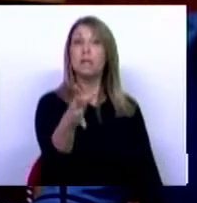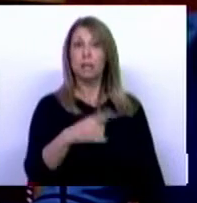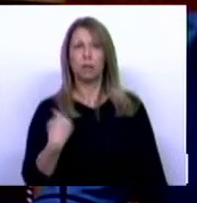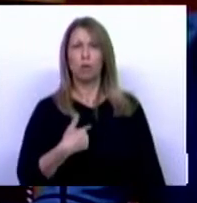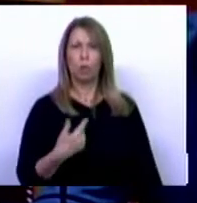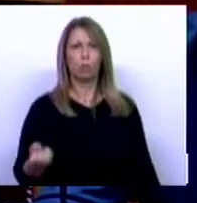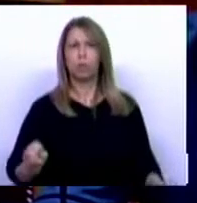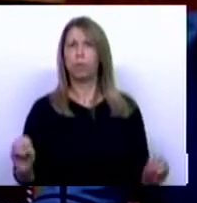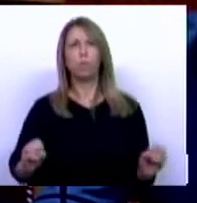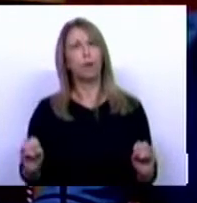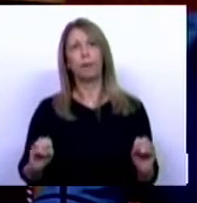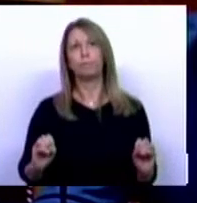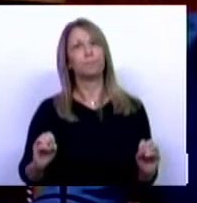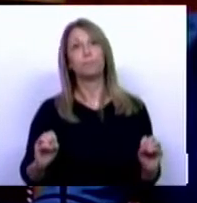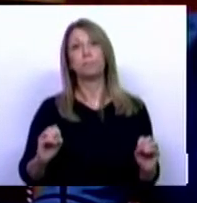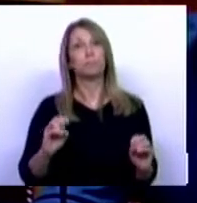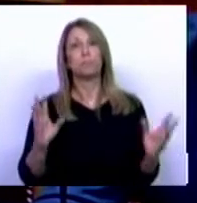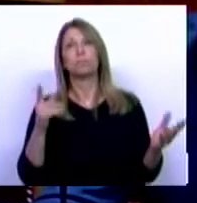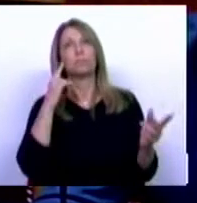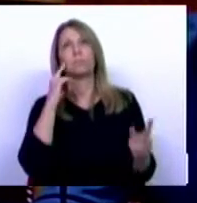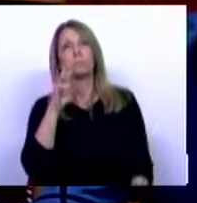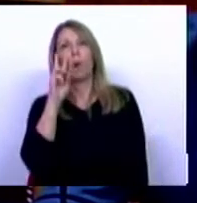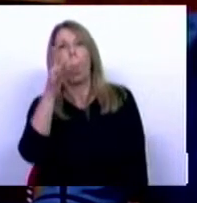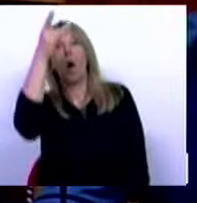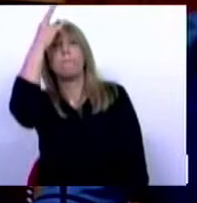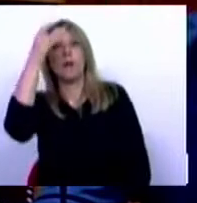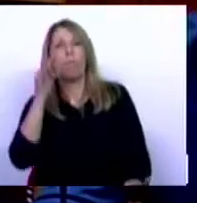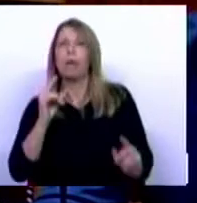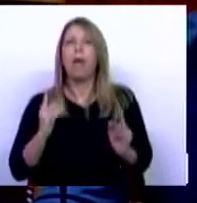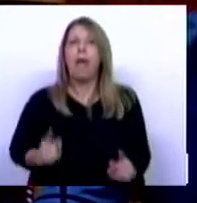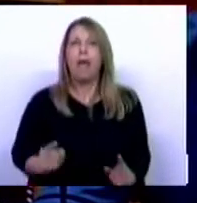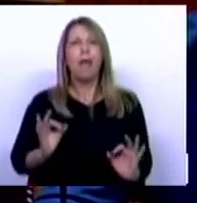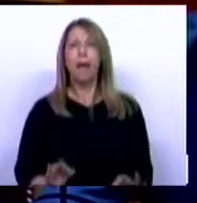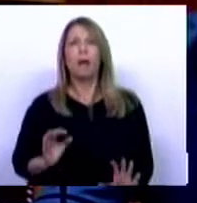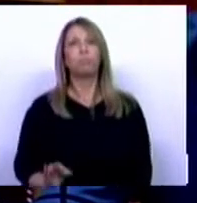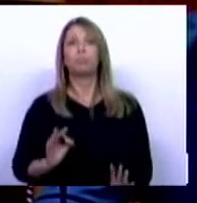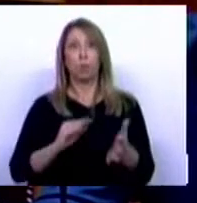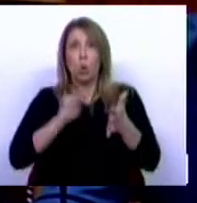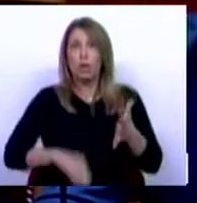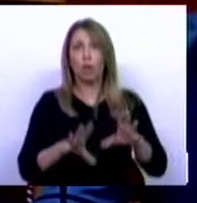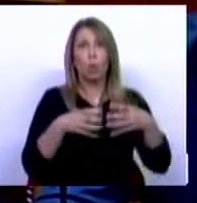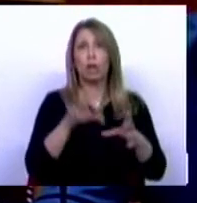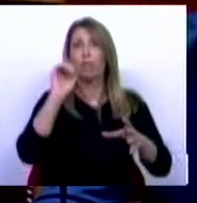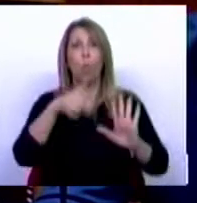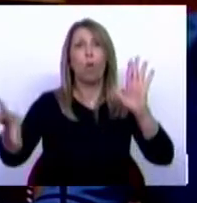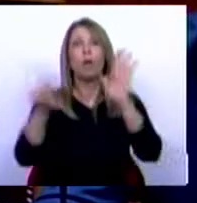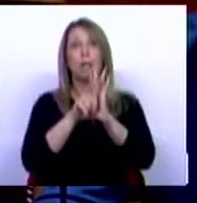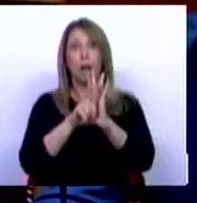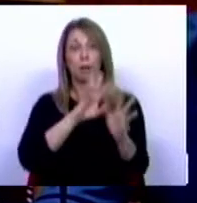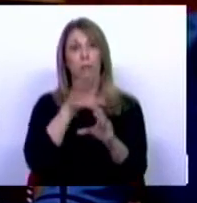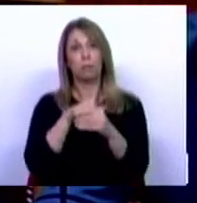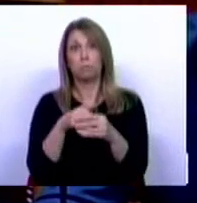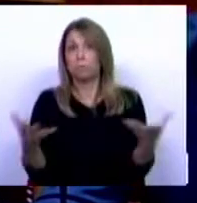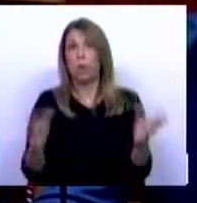temos uma visão fixista e determinista nem dos contratos coletivos, nem das leis que os enquadram. E, portanto, qualquer